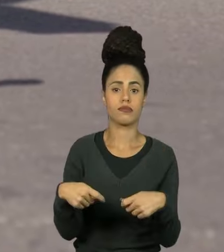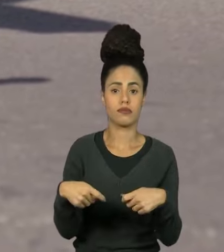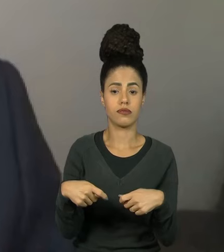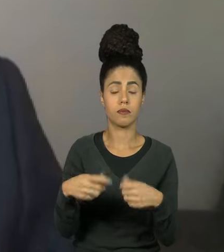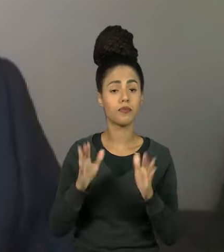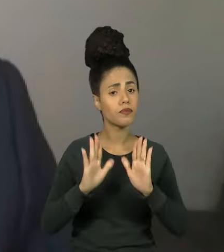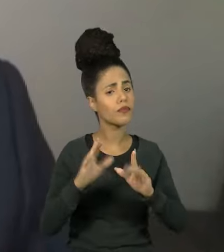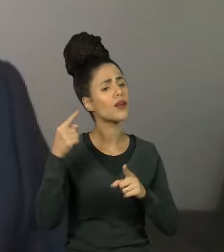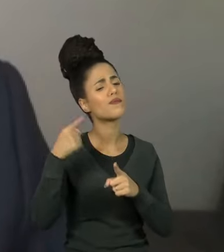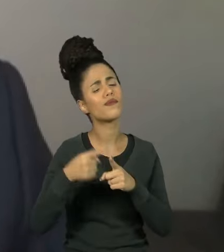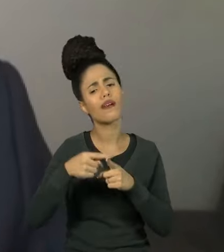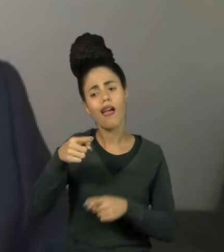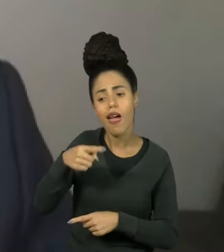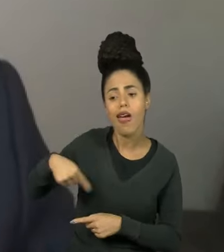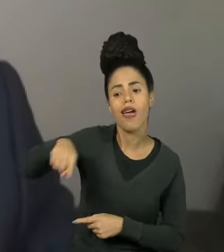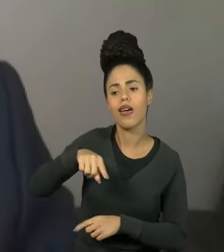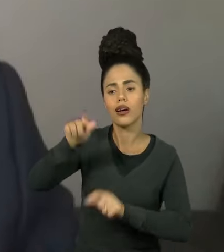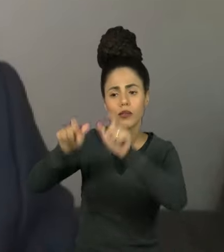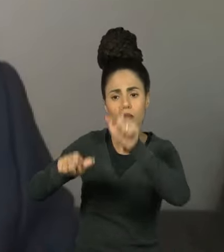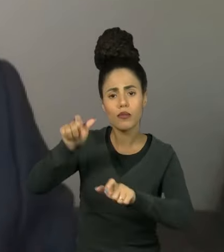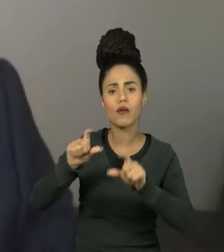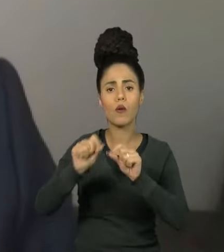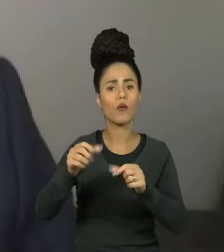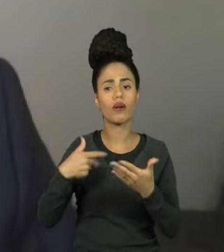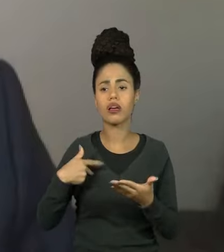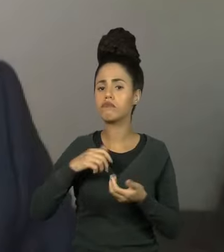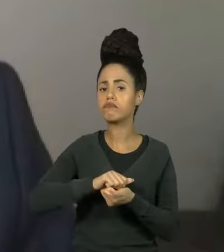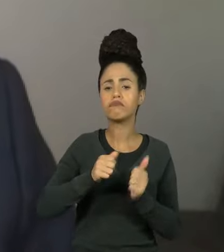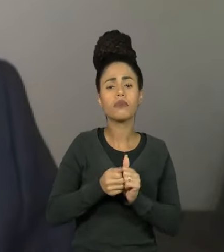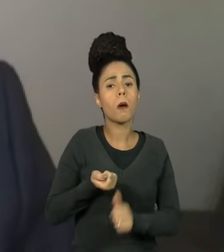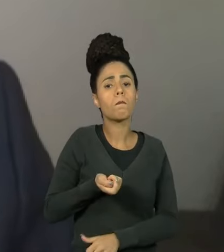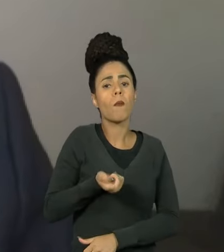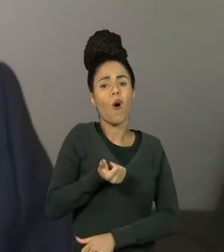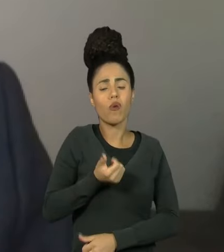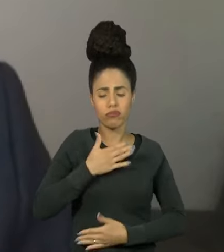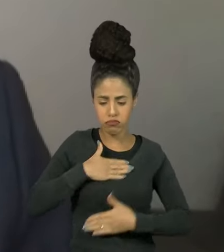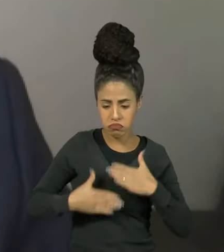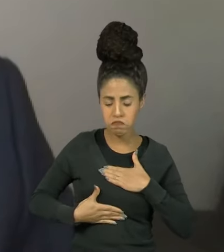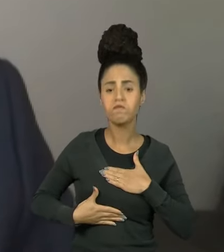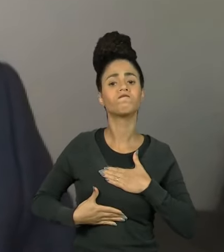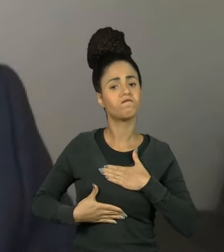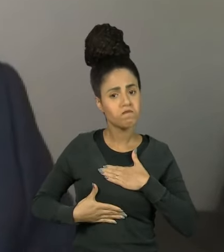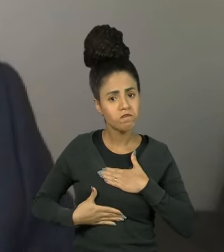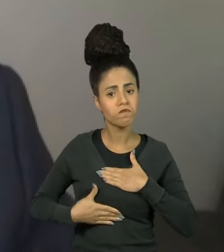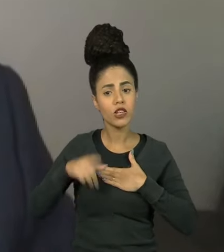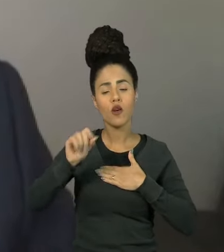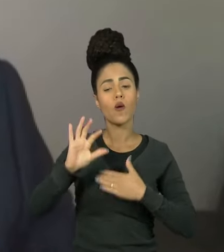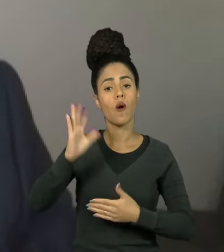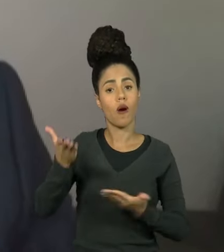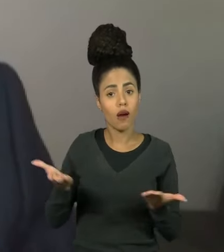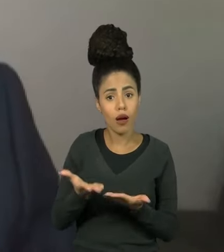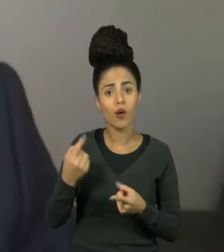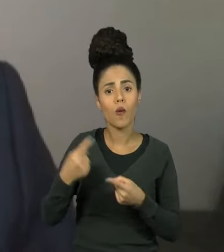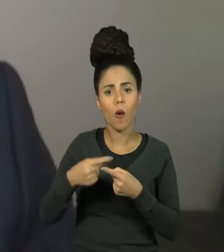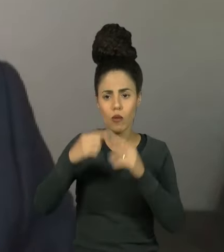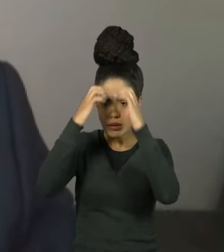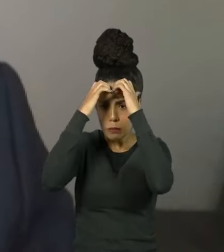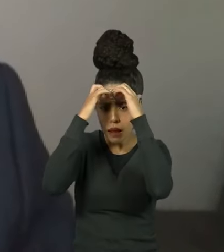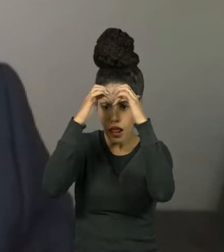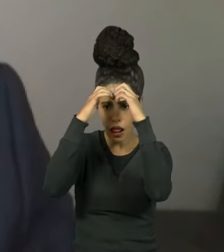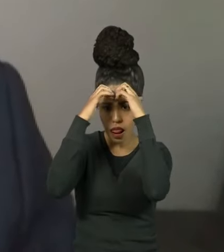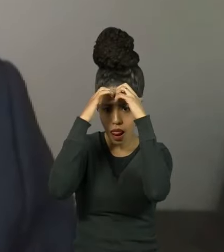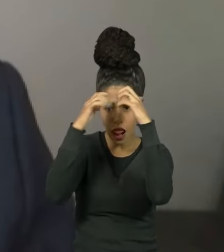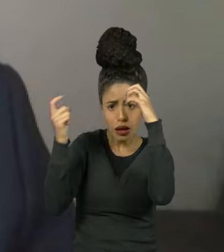Eles têm uma capacidade reduzida de adaptação ao meio. O recurso cognitivo de, por